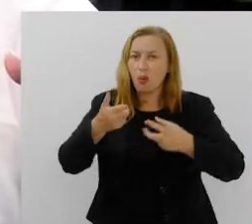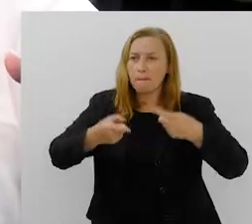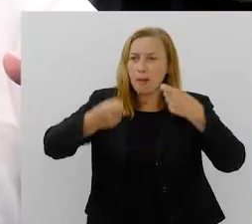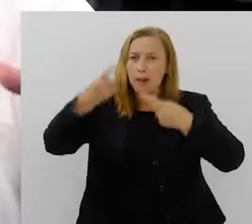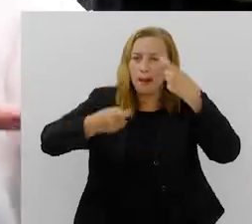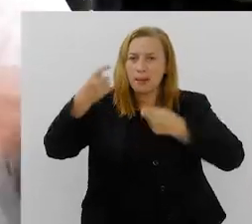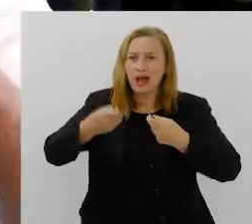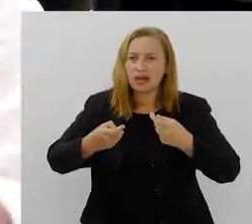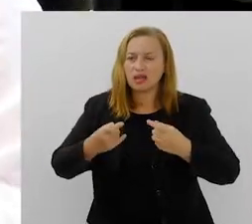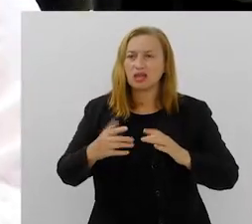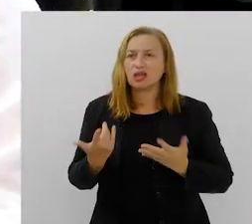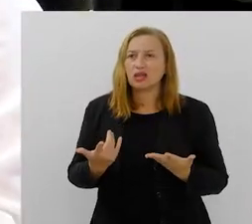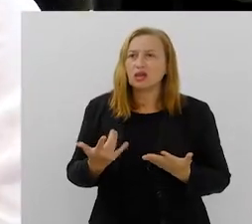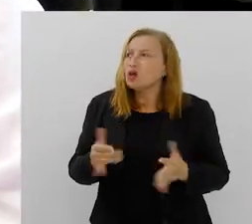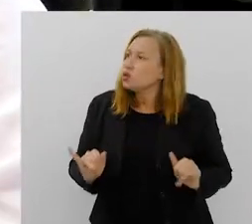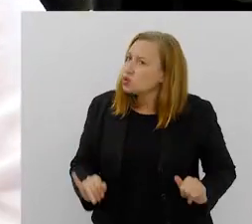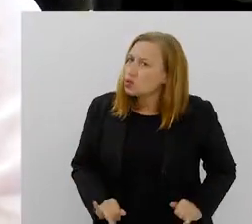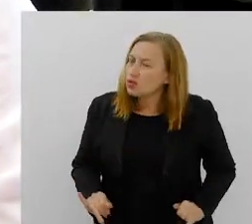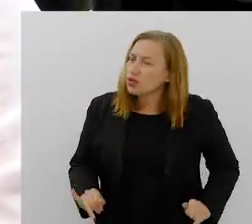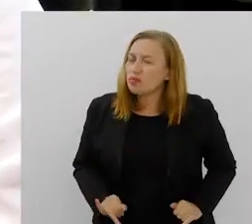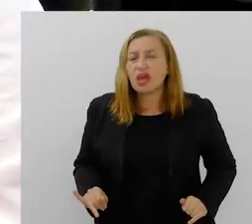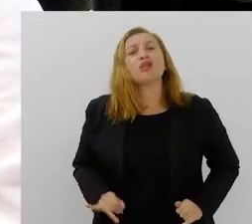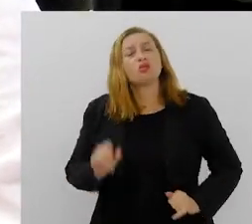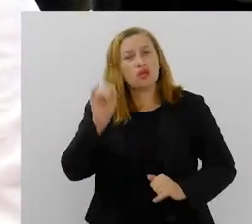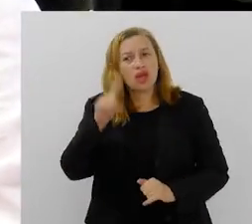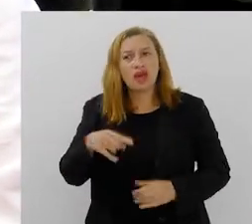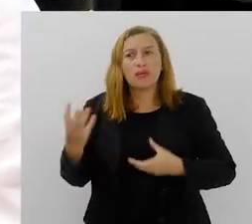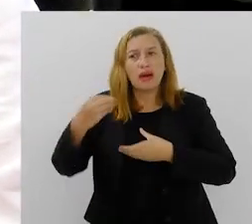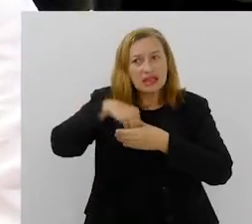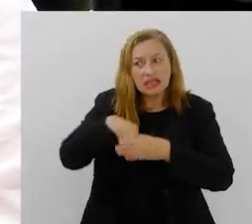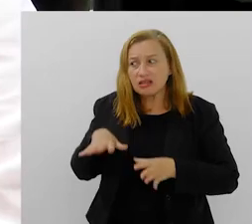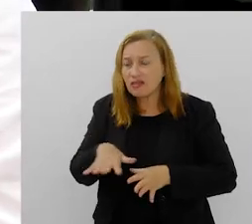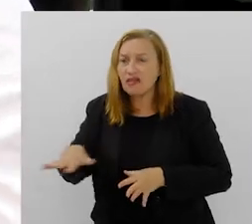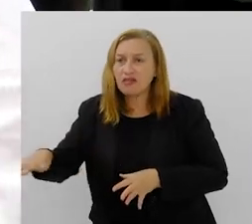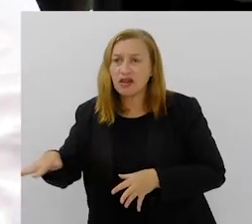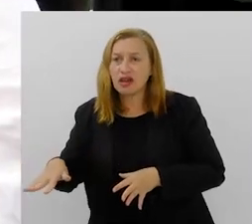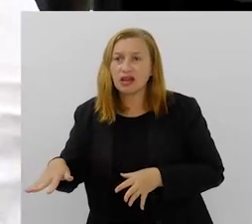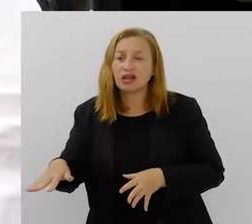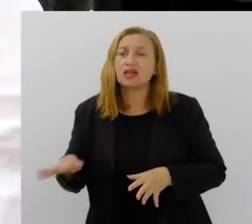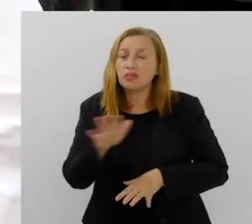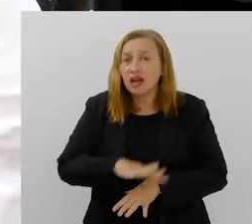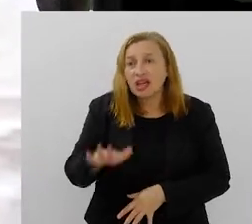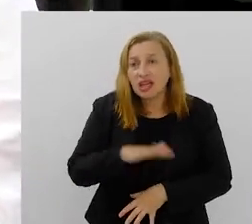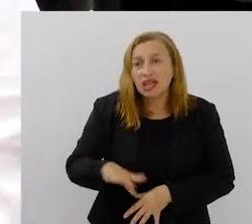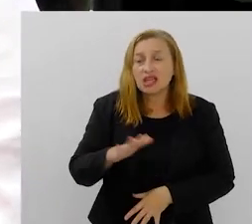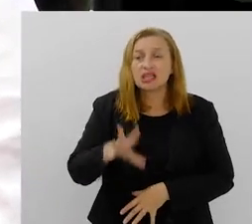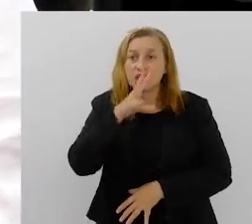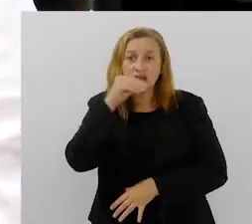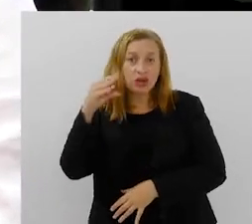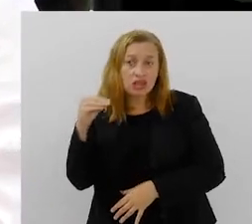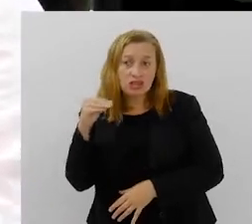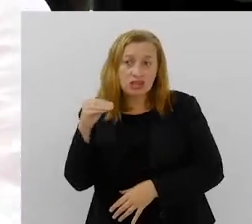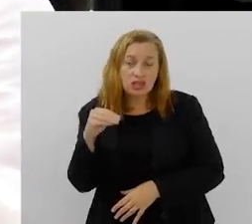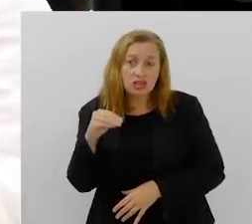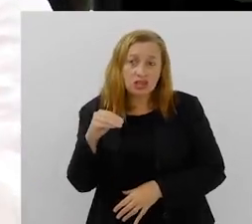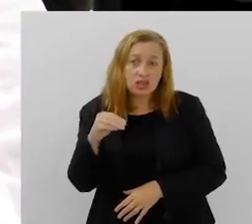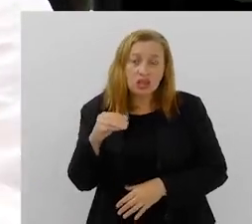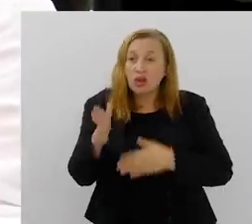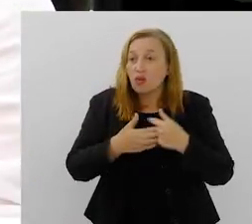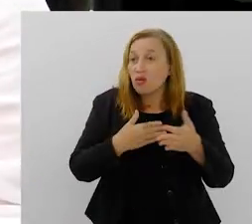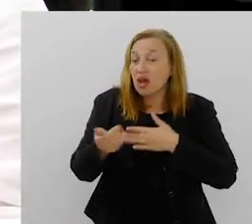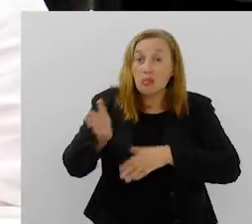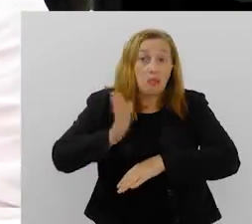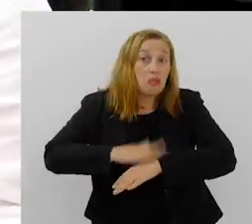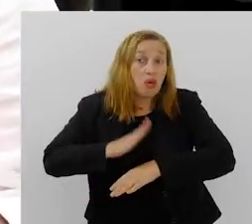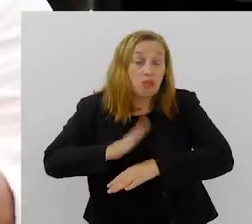escola. Imagina que sofrimento o que é isso para dentro dessa comunidade e para essa criança e para esse adolescente que a